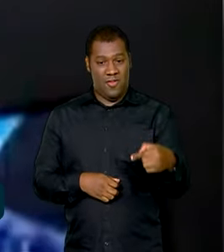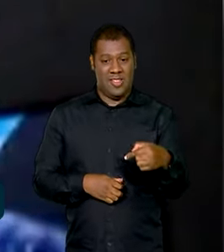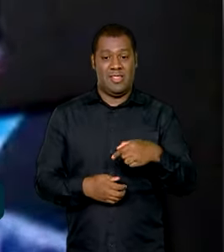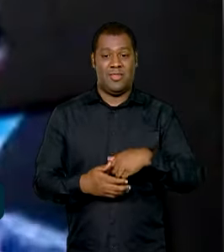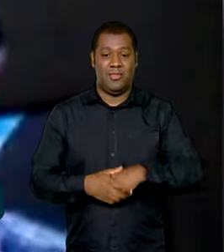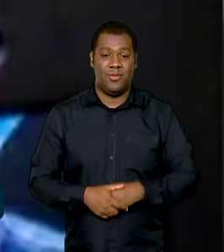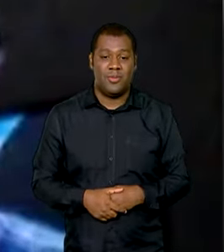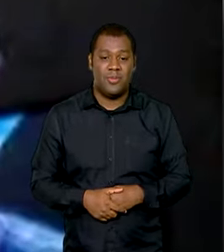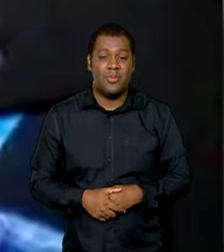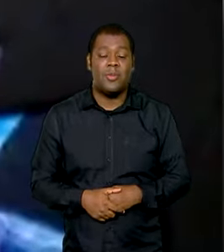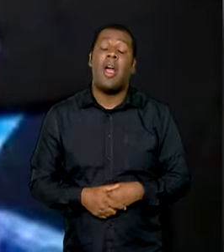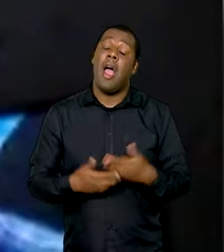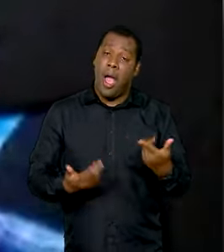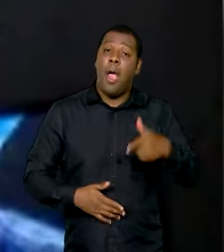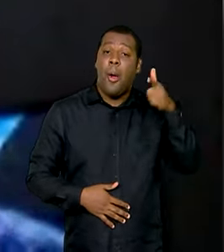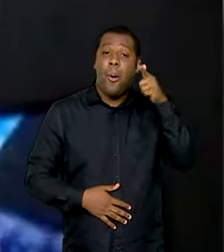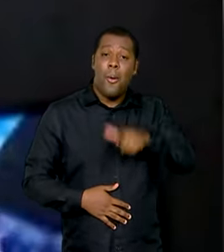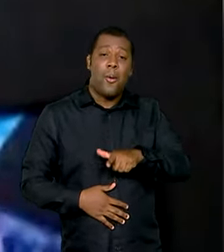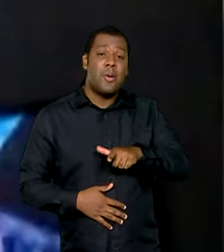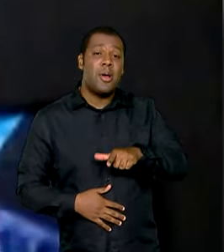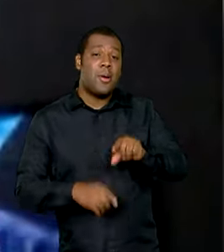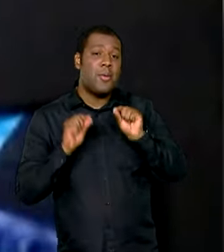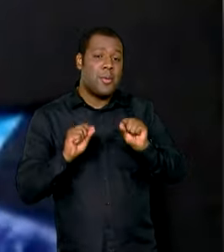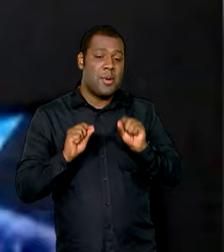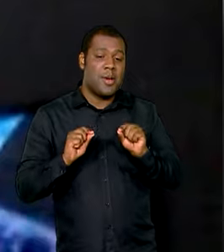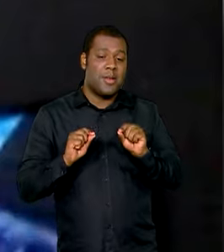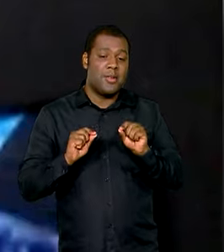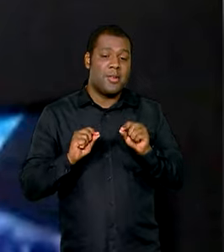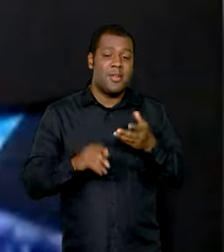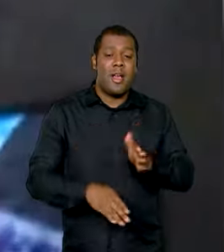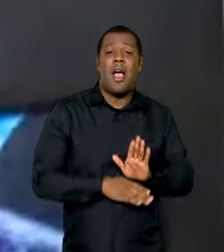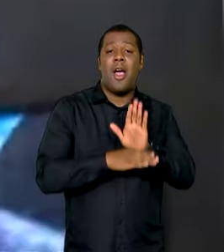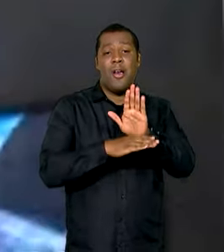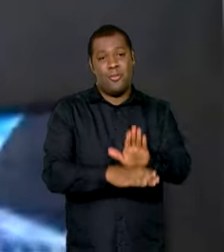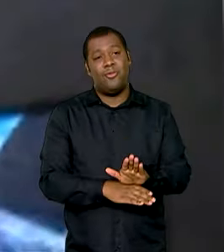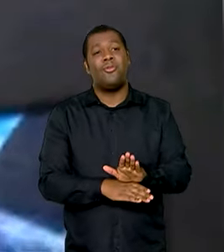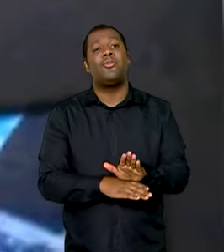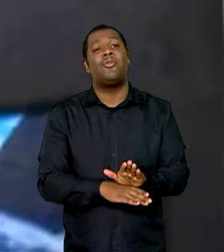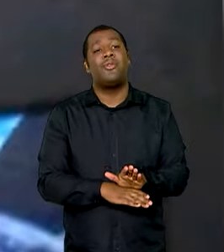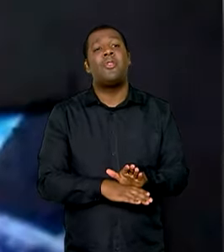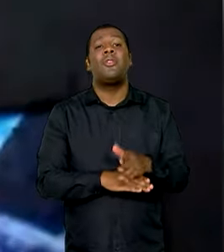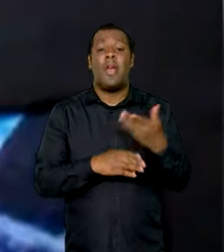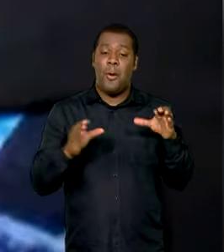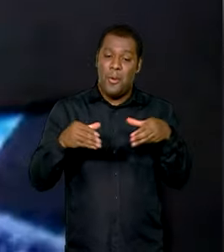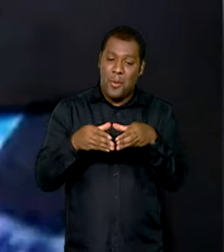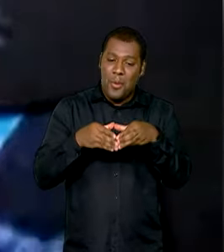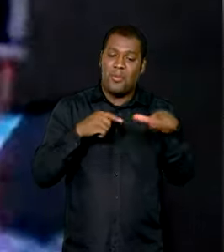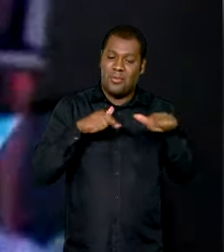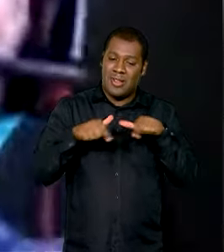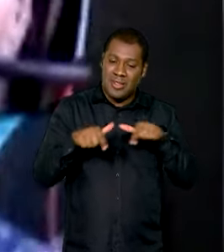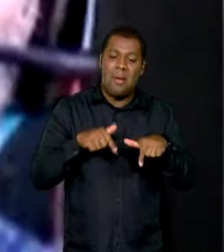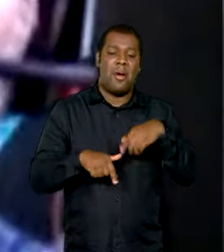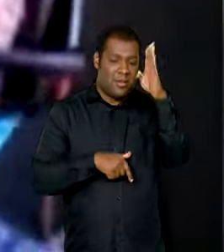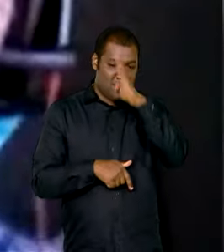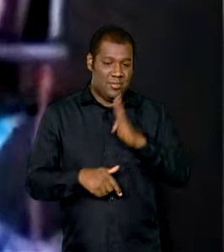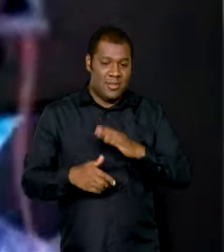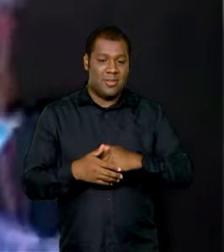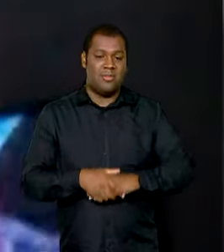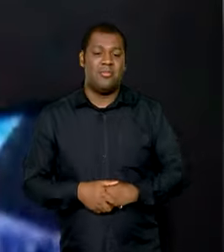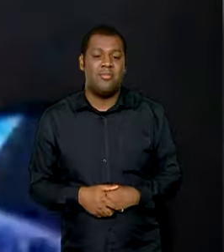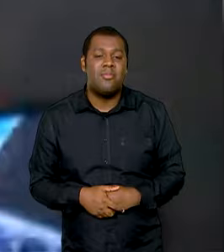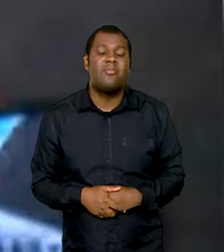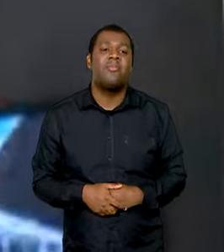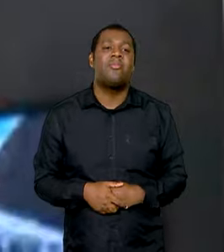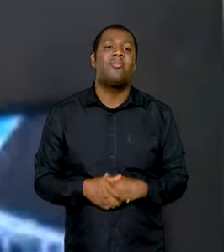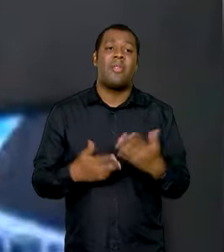sensivelmente benefícios para todos os trabalhadores, porque na hora de fazer a dedução